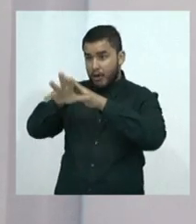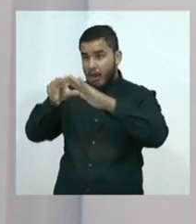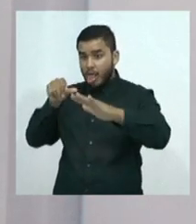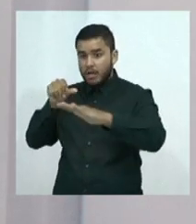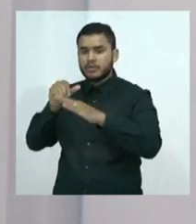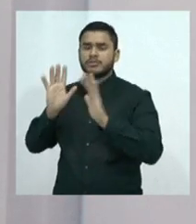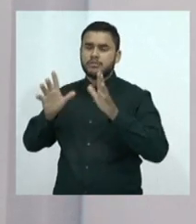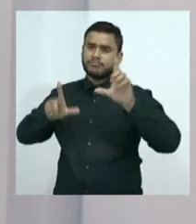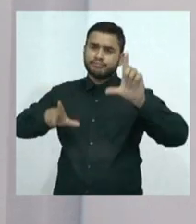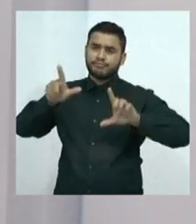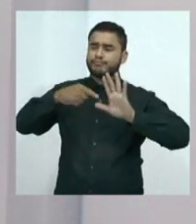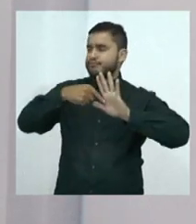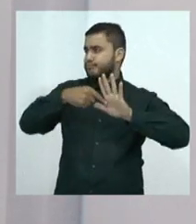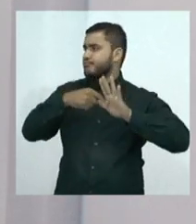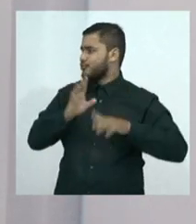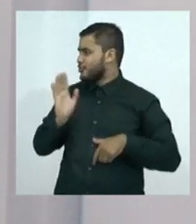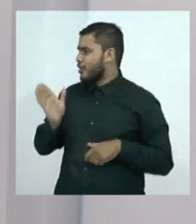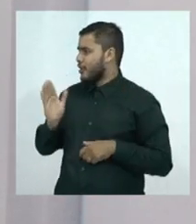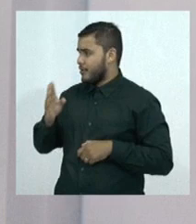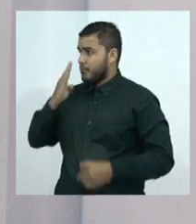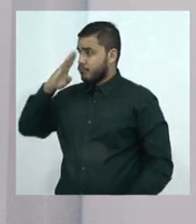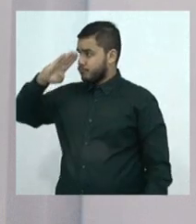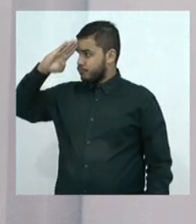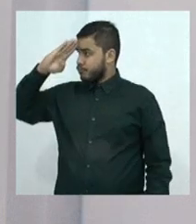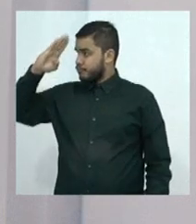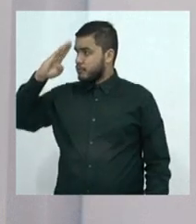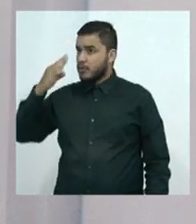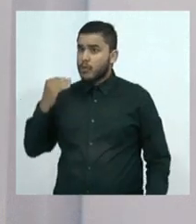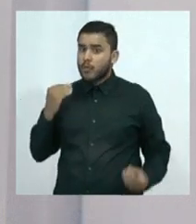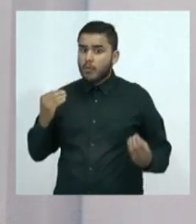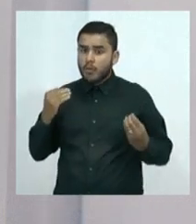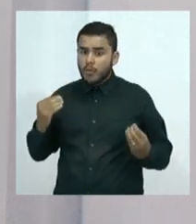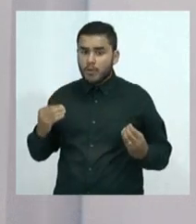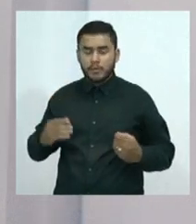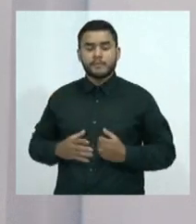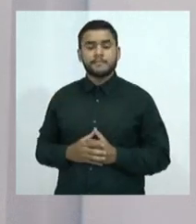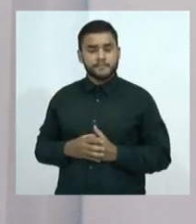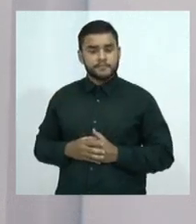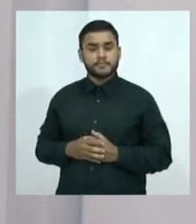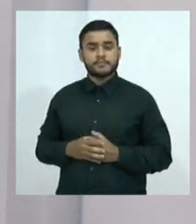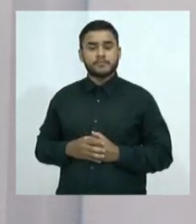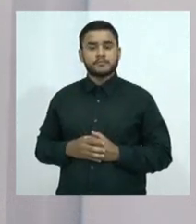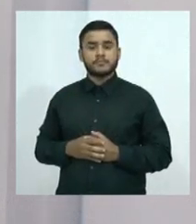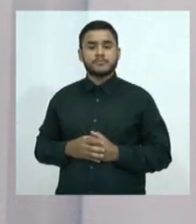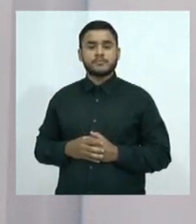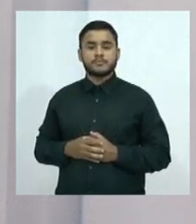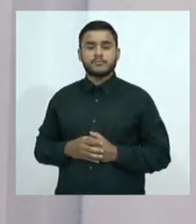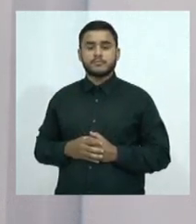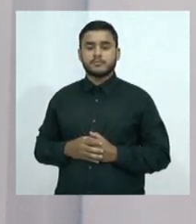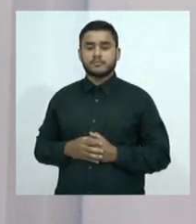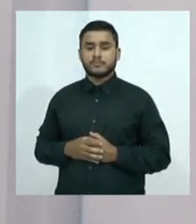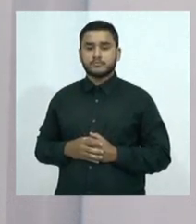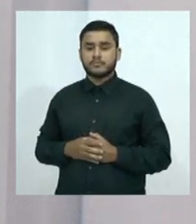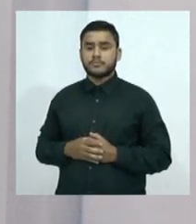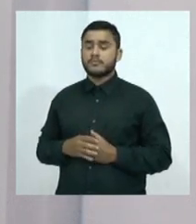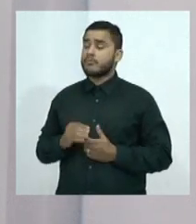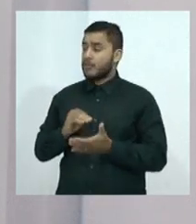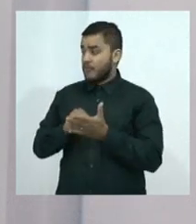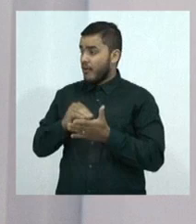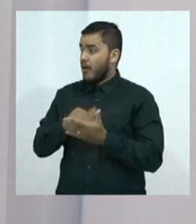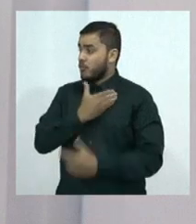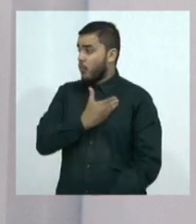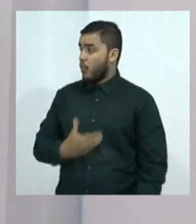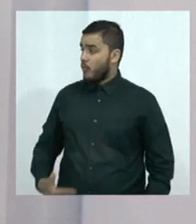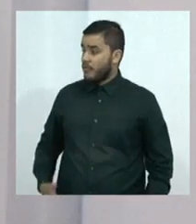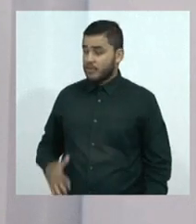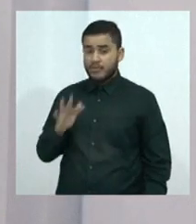noticiários. E também a falta de consonância, de harmonia das políticas públicas do